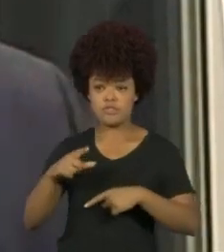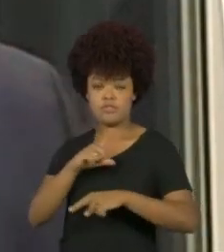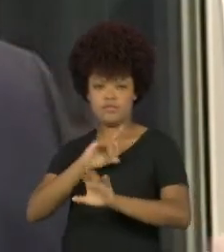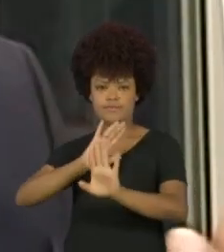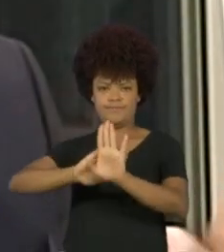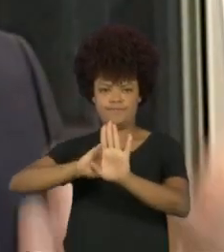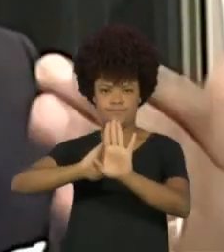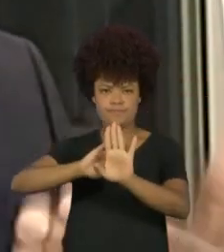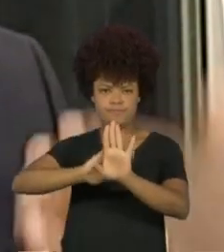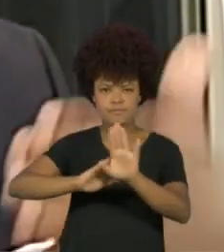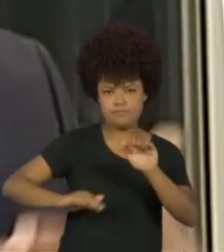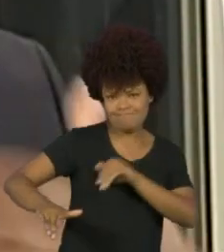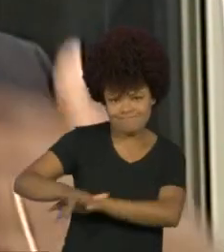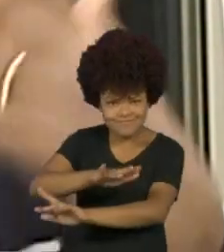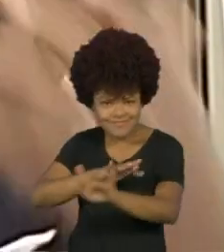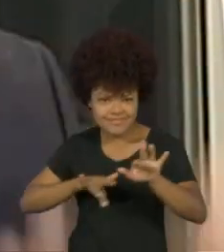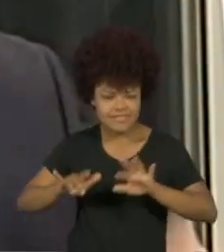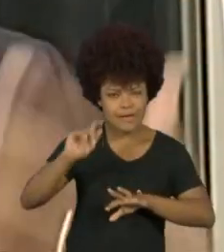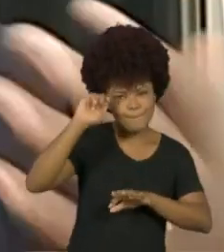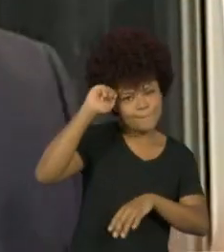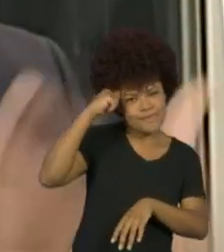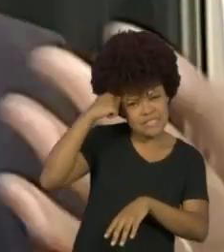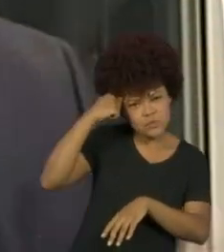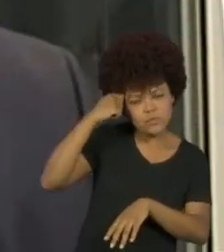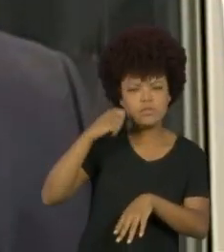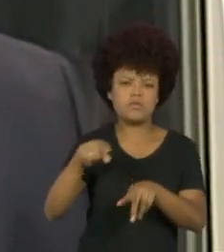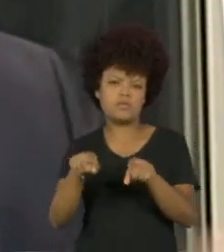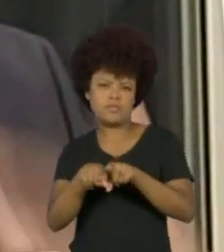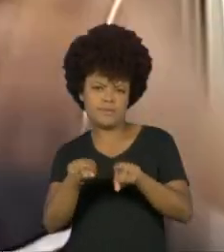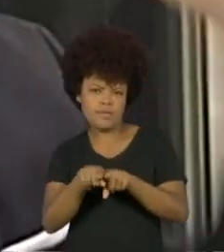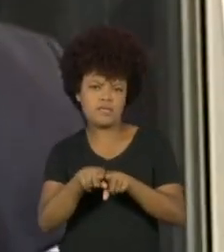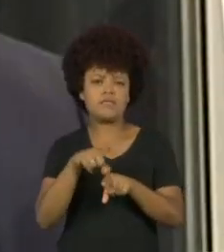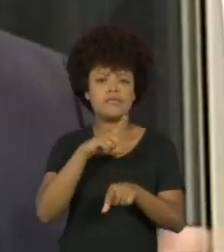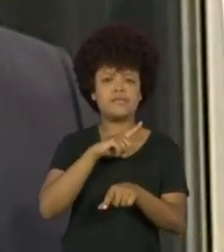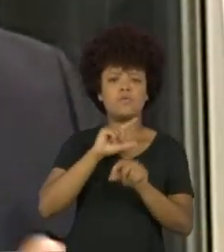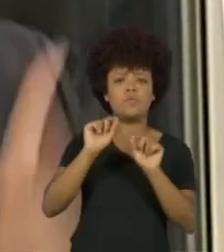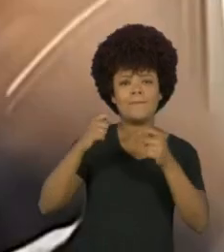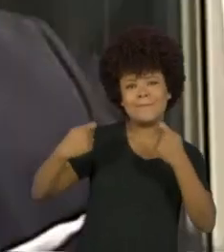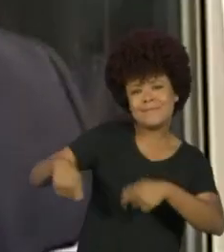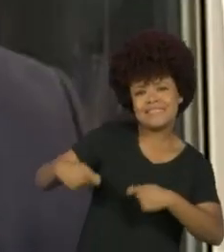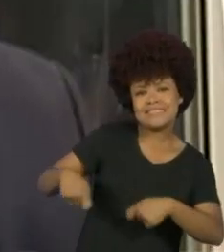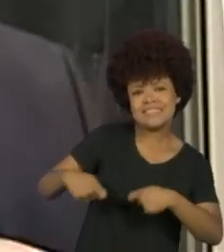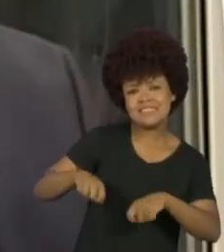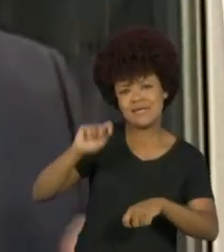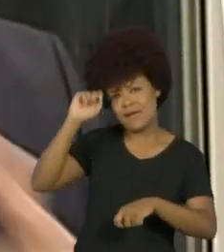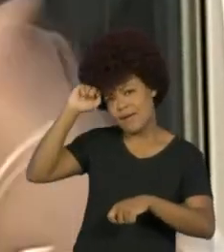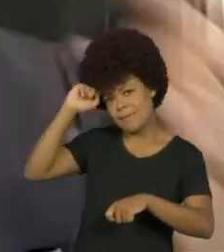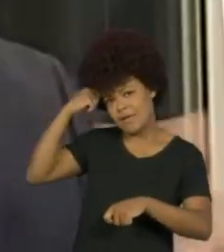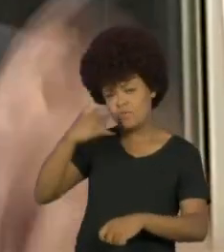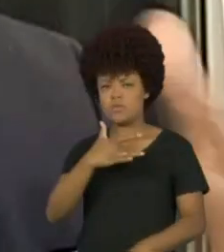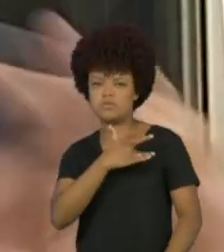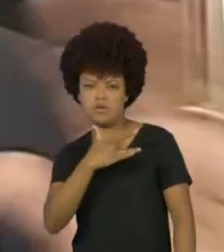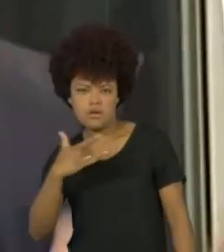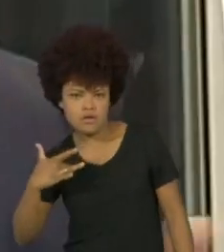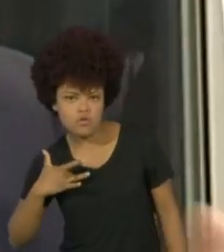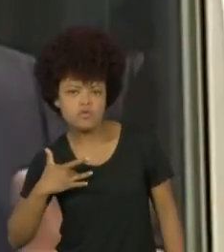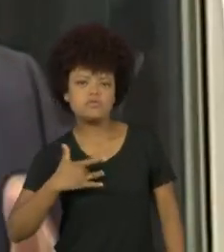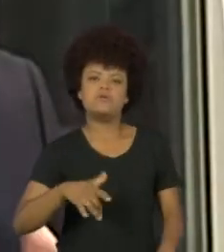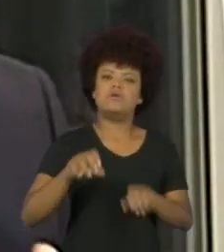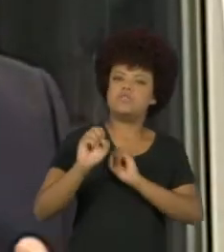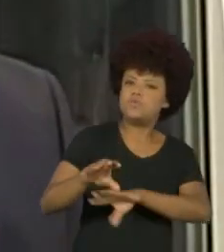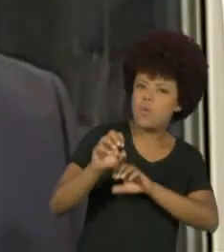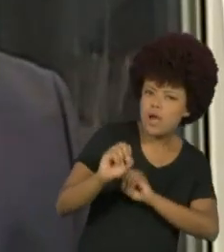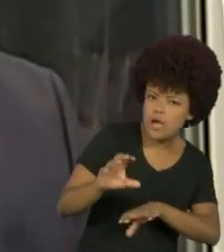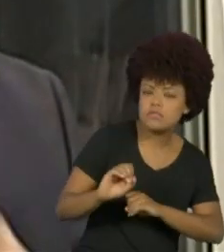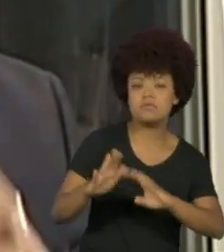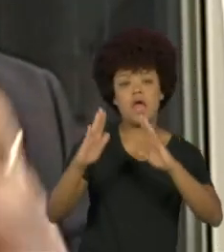questão racial é também a demanda dos negros por saúde, educação, moradia, renda, emprego, tudo